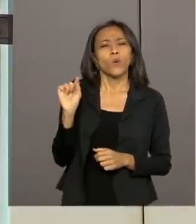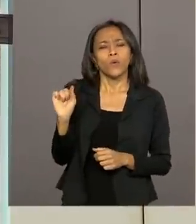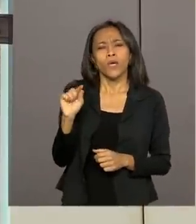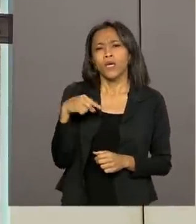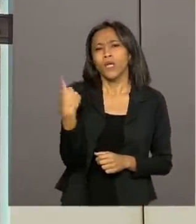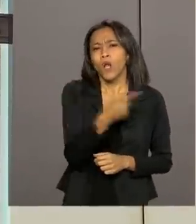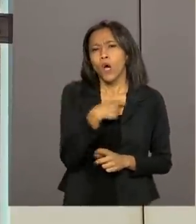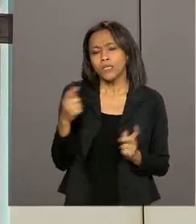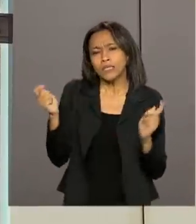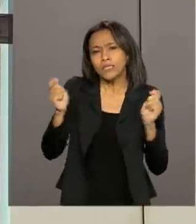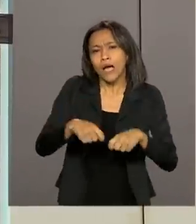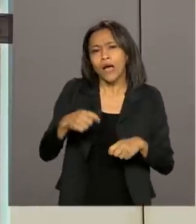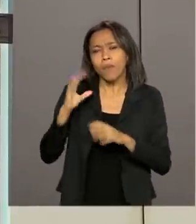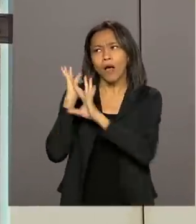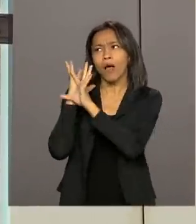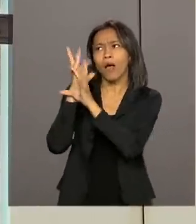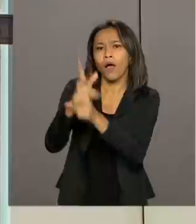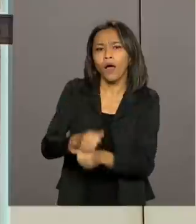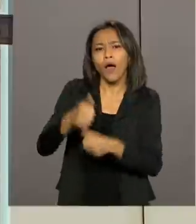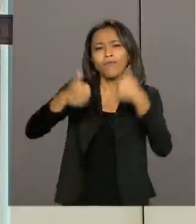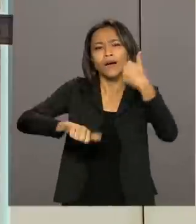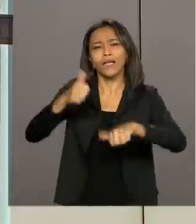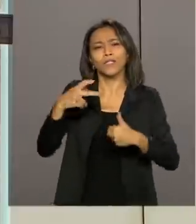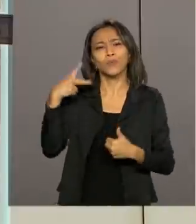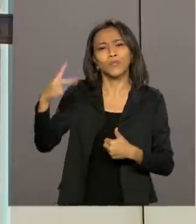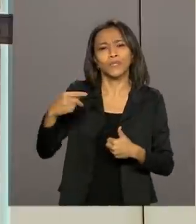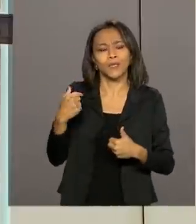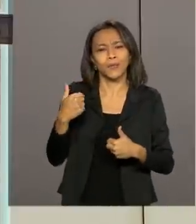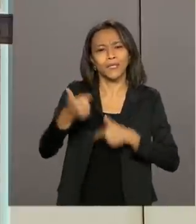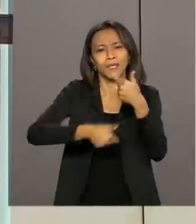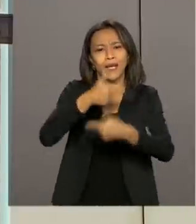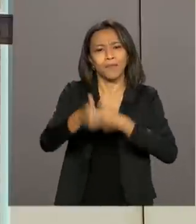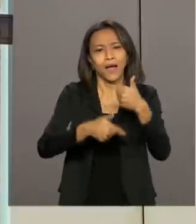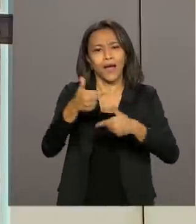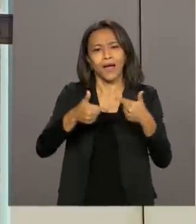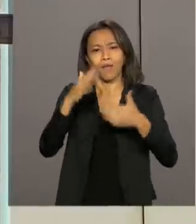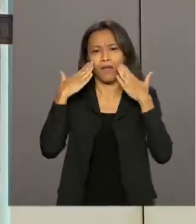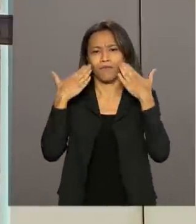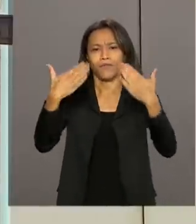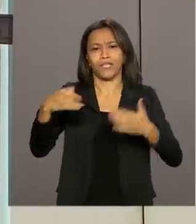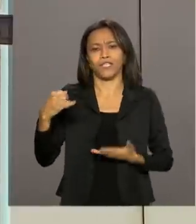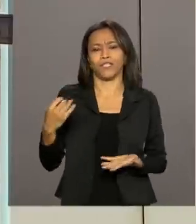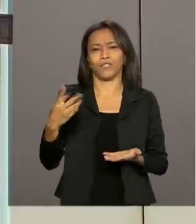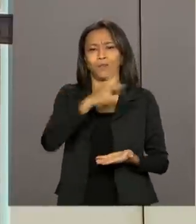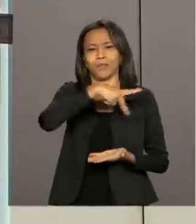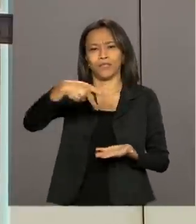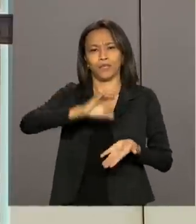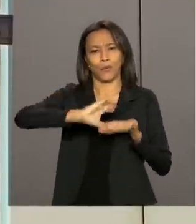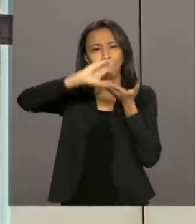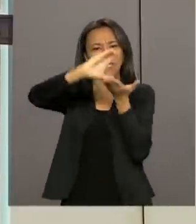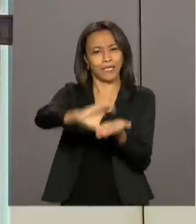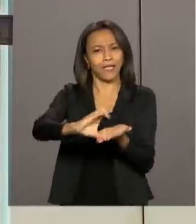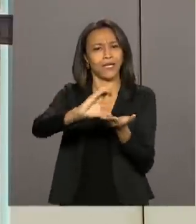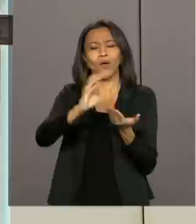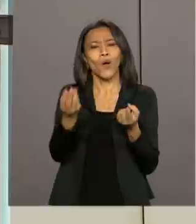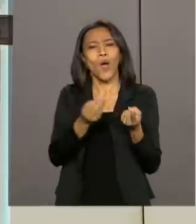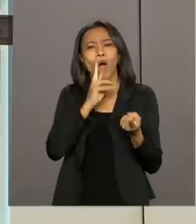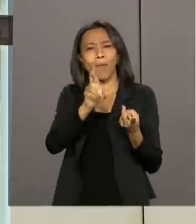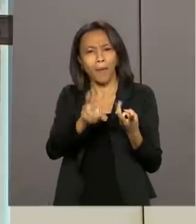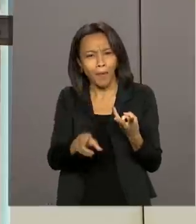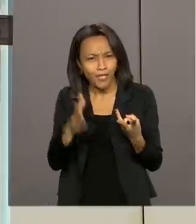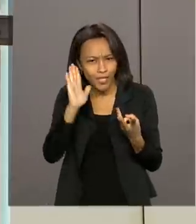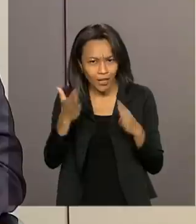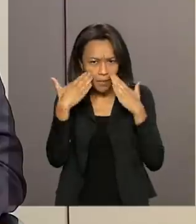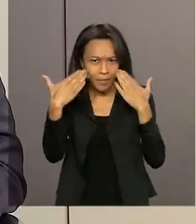fazer de balanço da gestão do senhor ali à frente do Conselho, desde fevereiro? Os primeiros resultados já estão